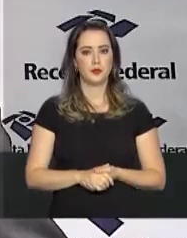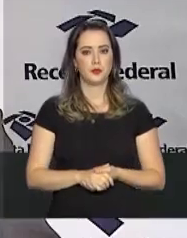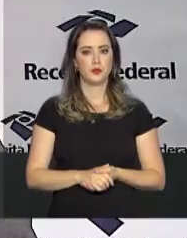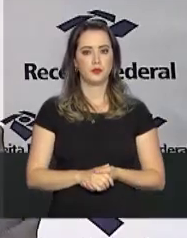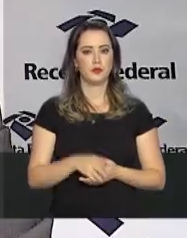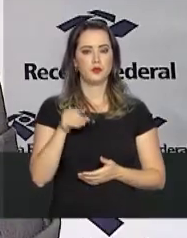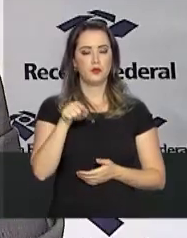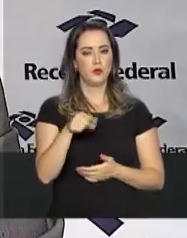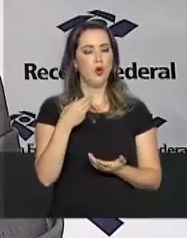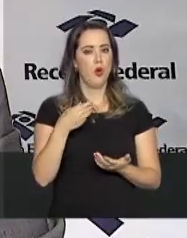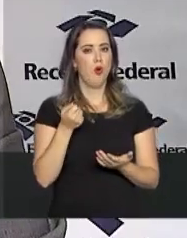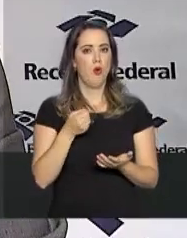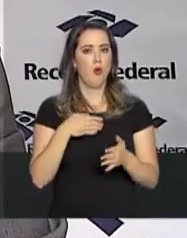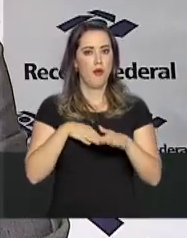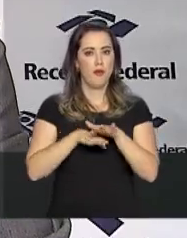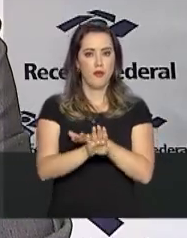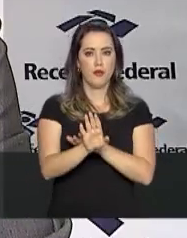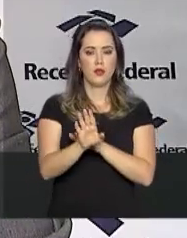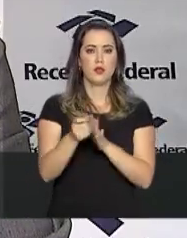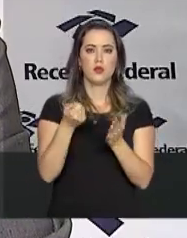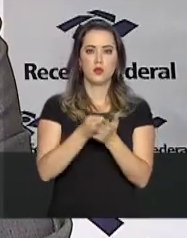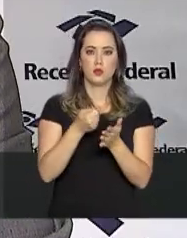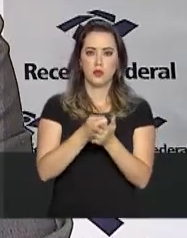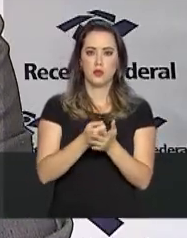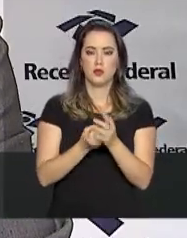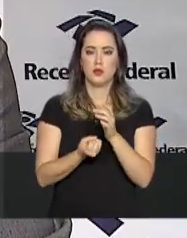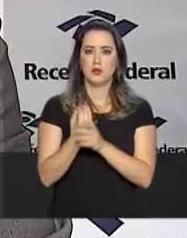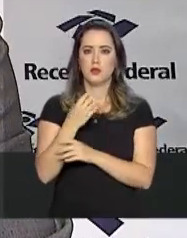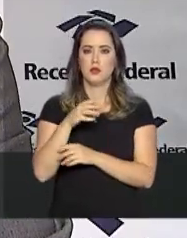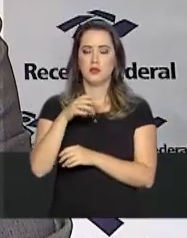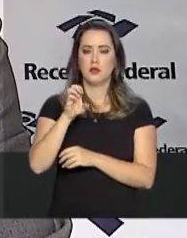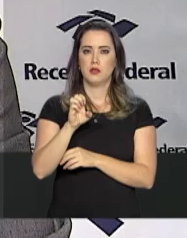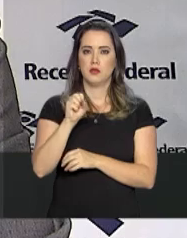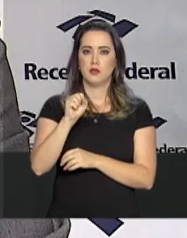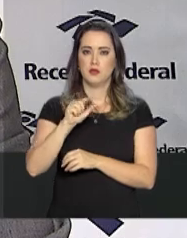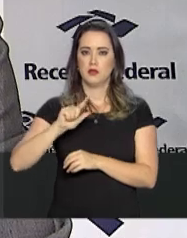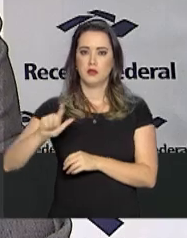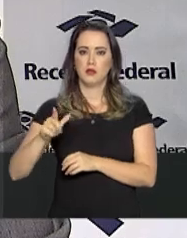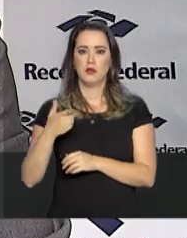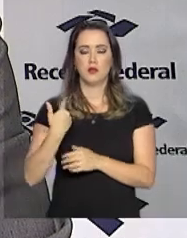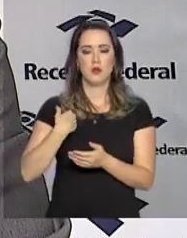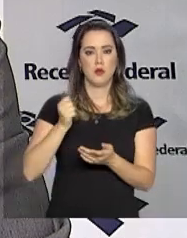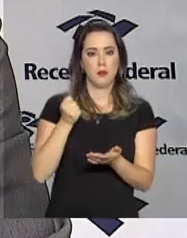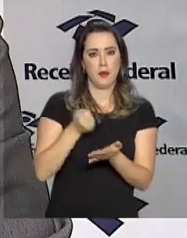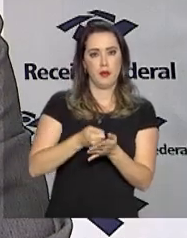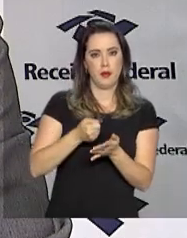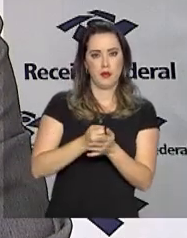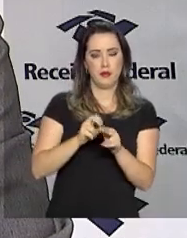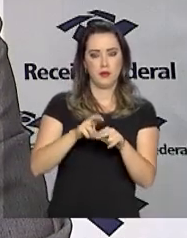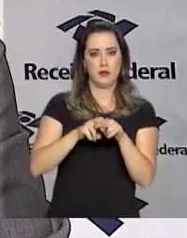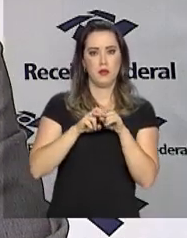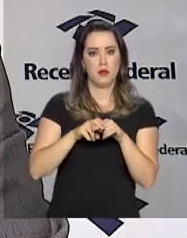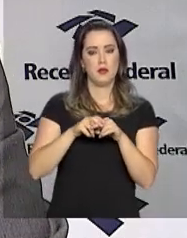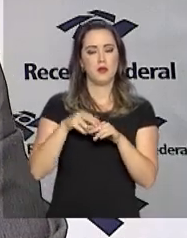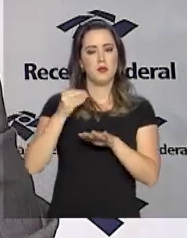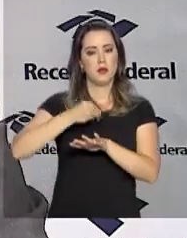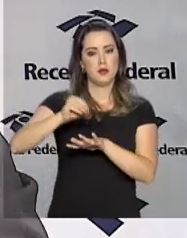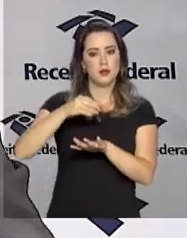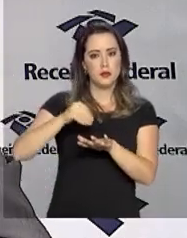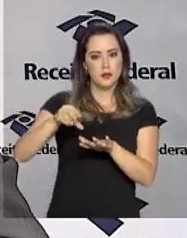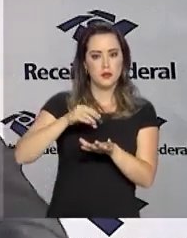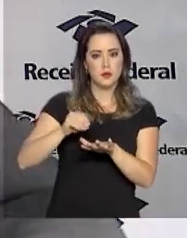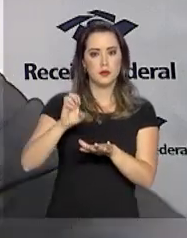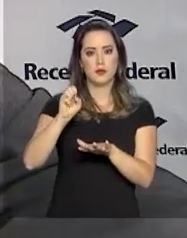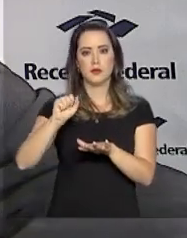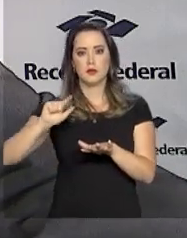gerada pelo I-Social, as contribuições previdenciárias são alimentadas a partir dessas informações do I-Social,